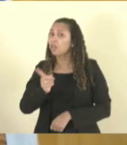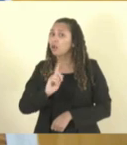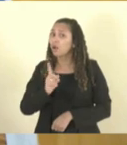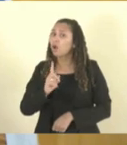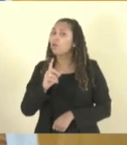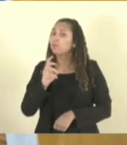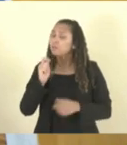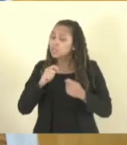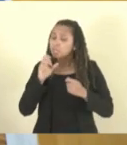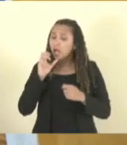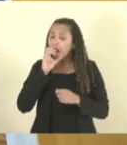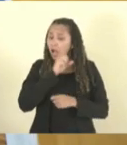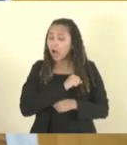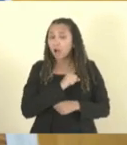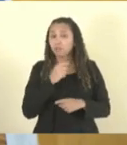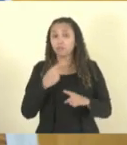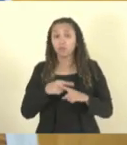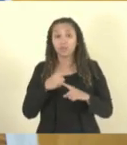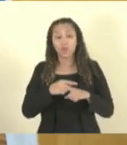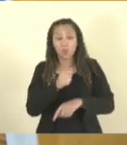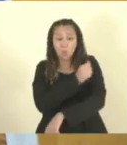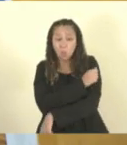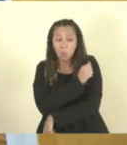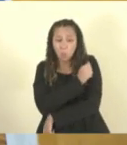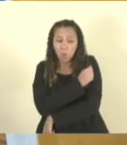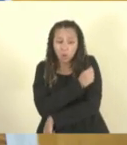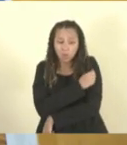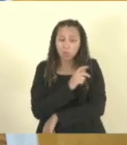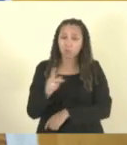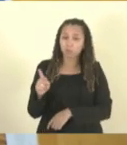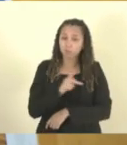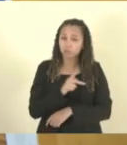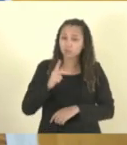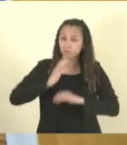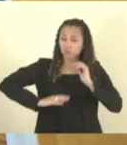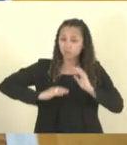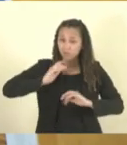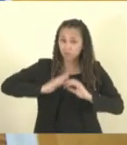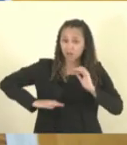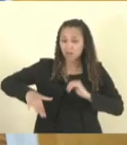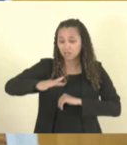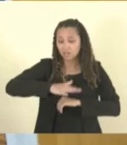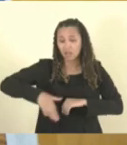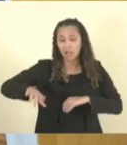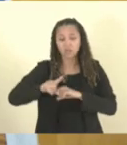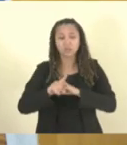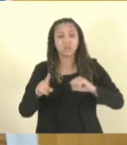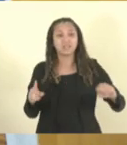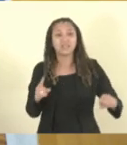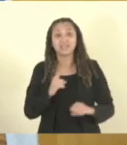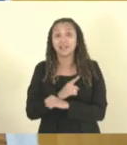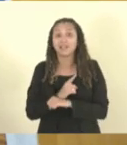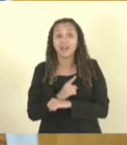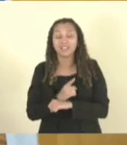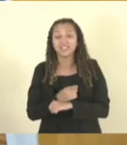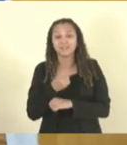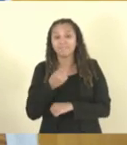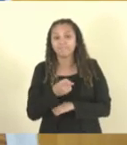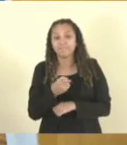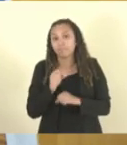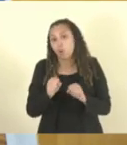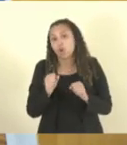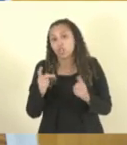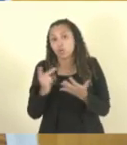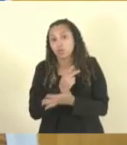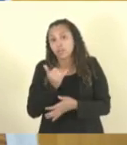para que não deixem nossos alunos, nossos profissionais de educação, a sociedade capixaba, vulneráveis à mercê